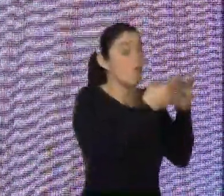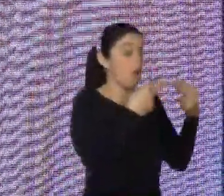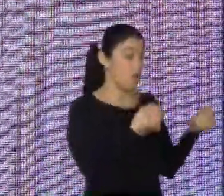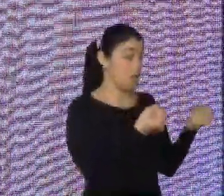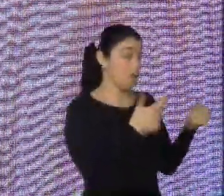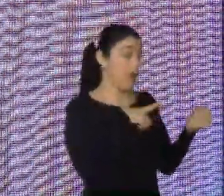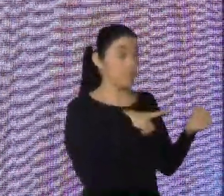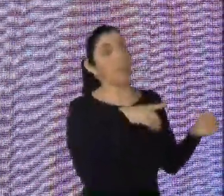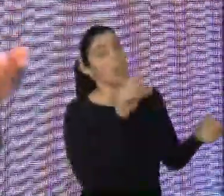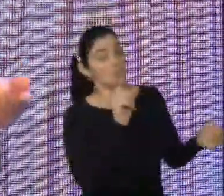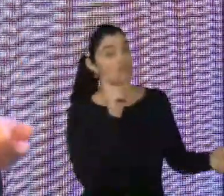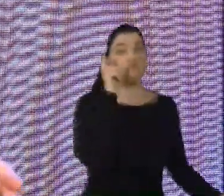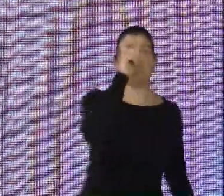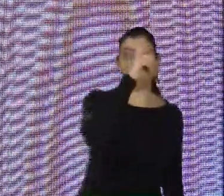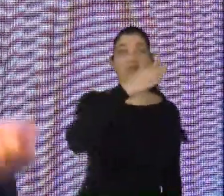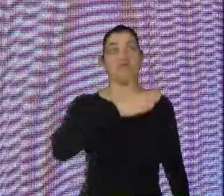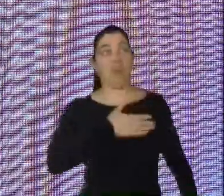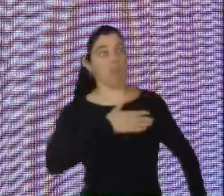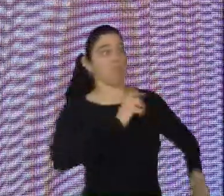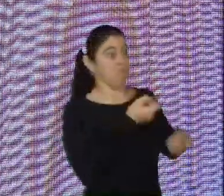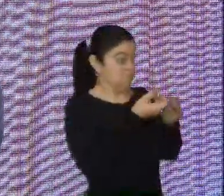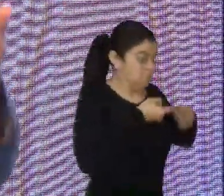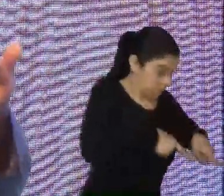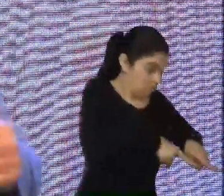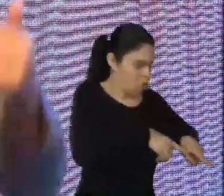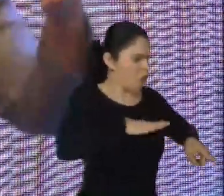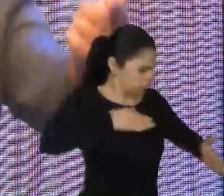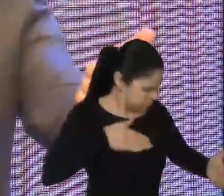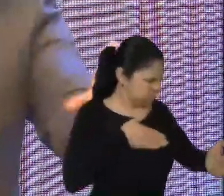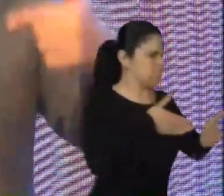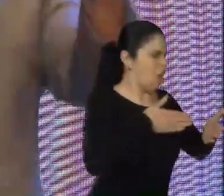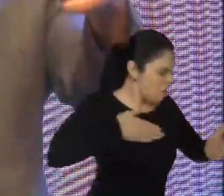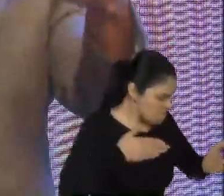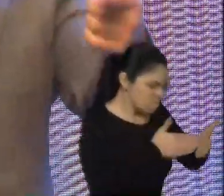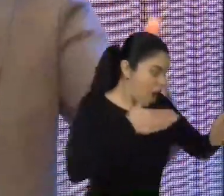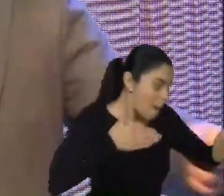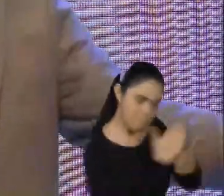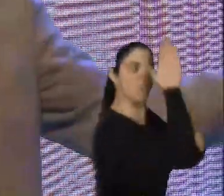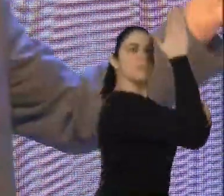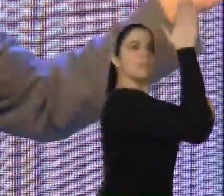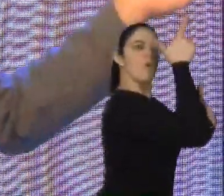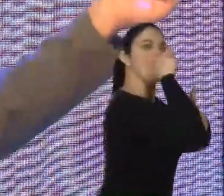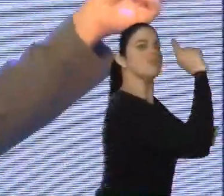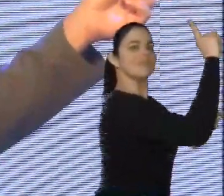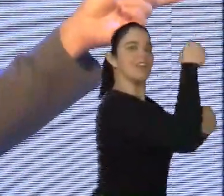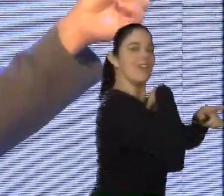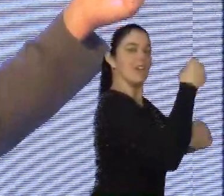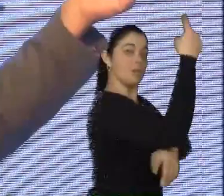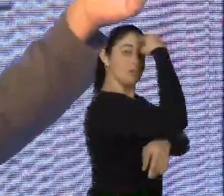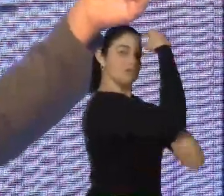veja, eu tenho dificuldade, eu encaro o desafio, eu erro, eu volto a errar, eu erro mais uma vez até que eu comece a acertar, e o cérebro